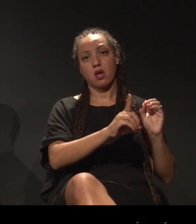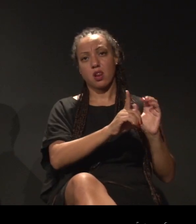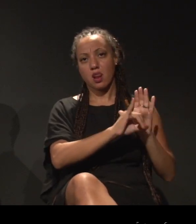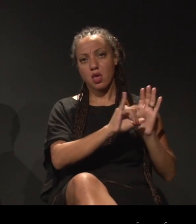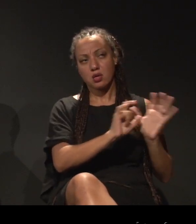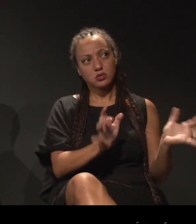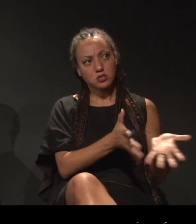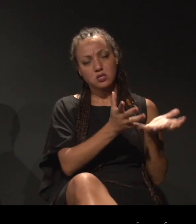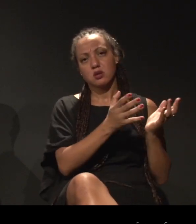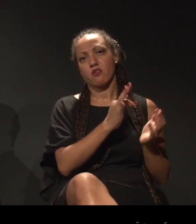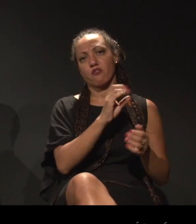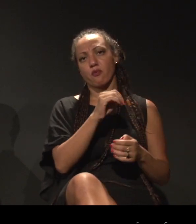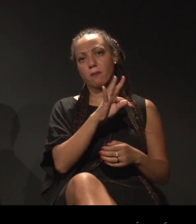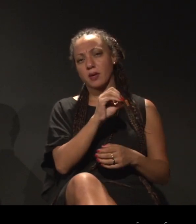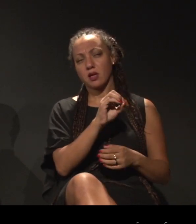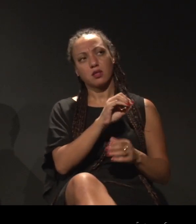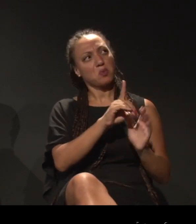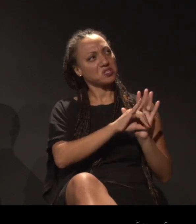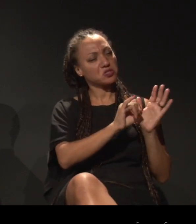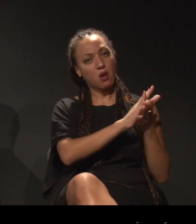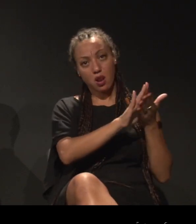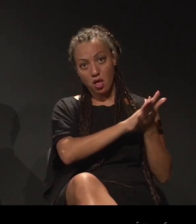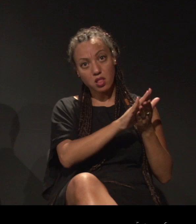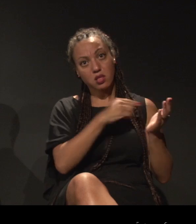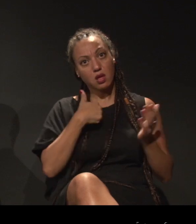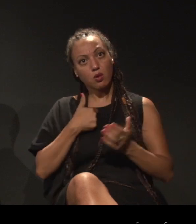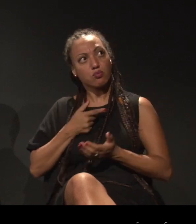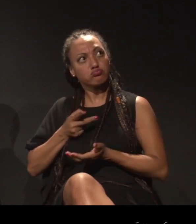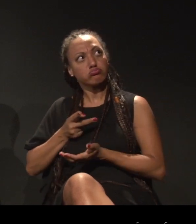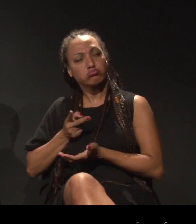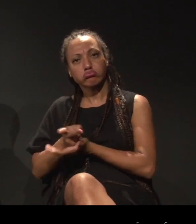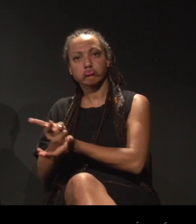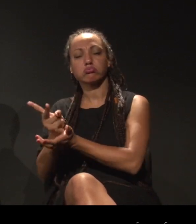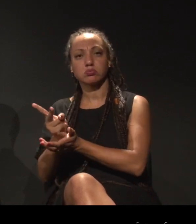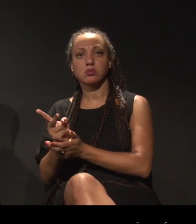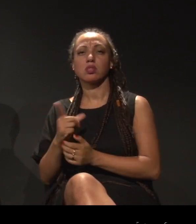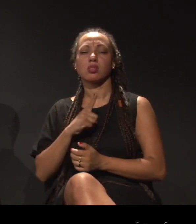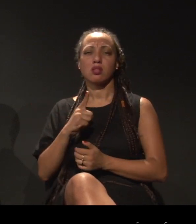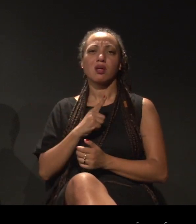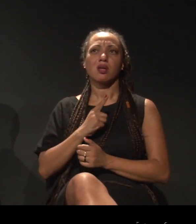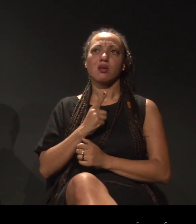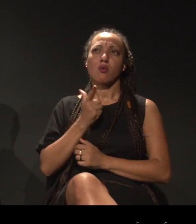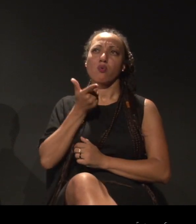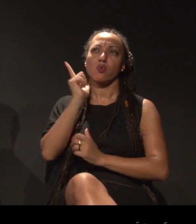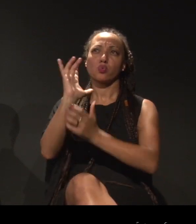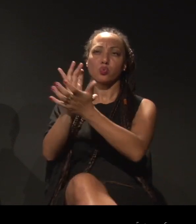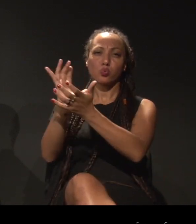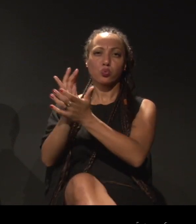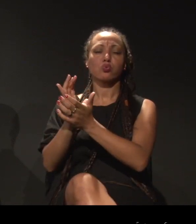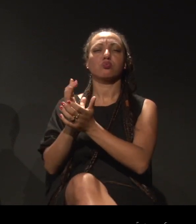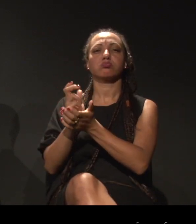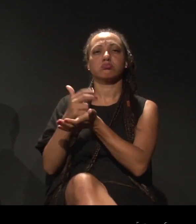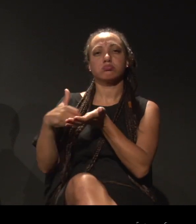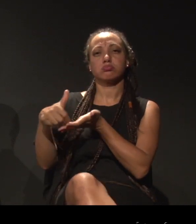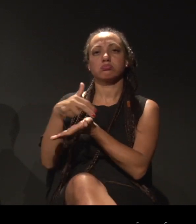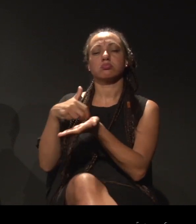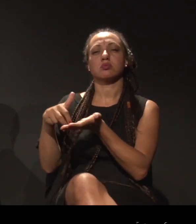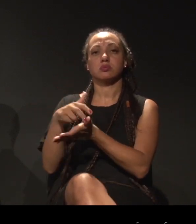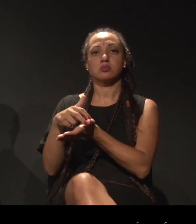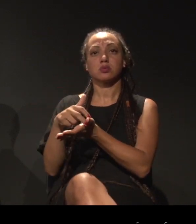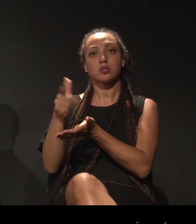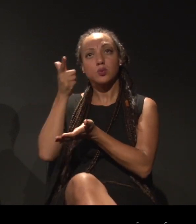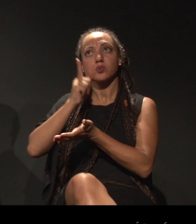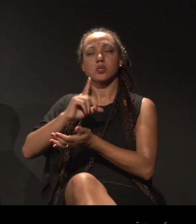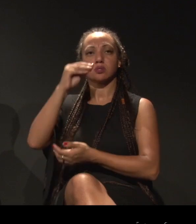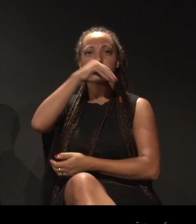Tem uma outra parcela de dançarinos e bailarinos que também trabalham e que também sobrevivem e que também